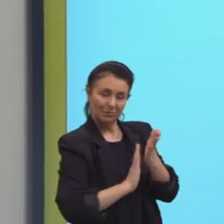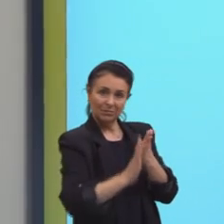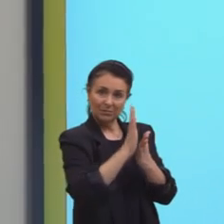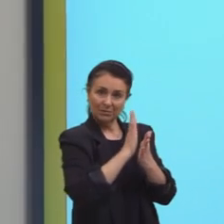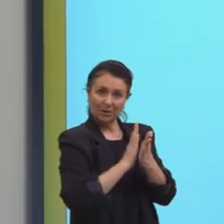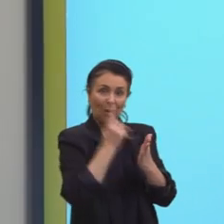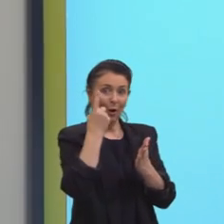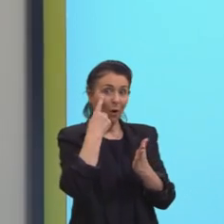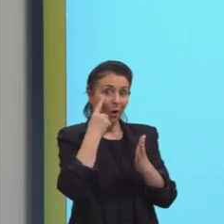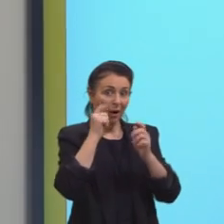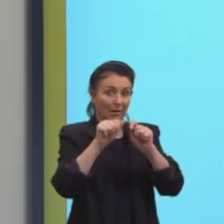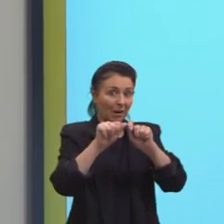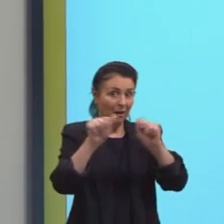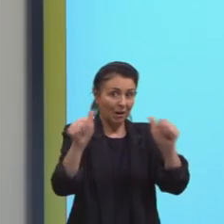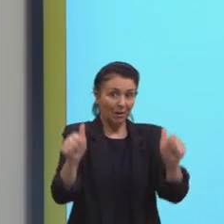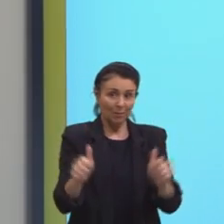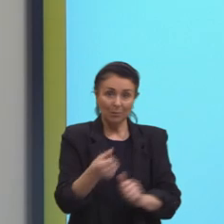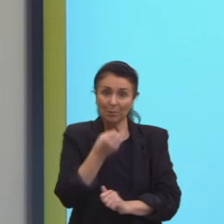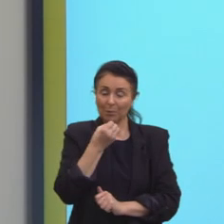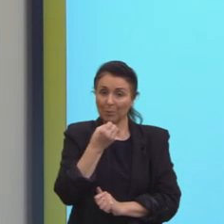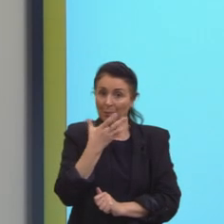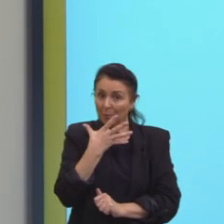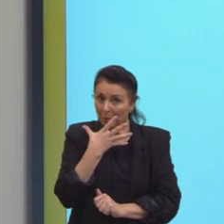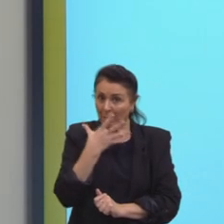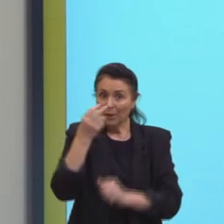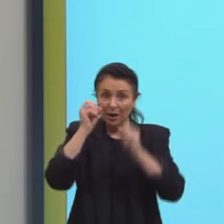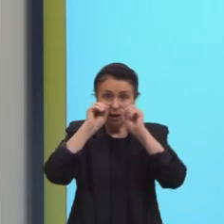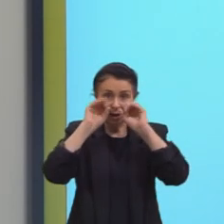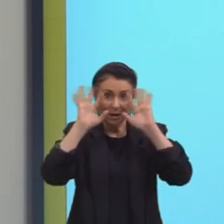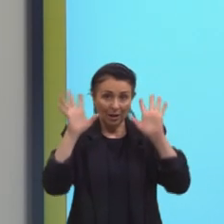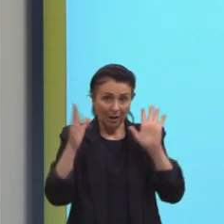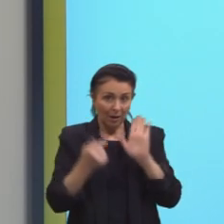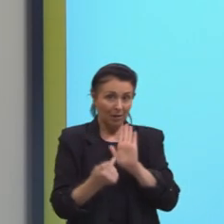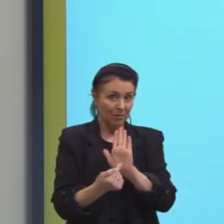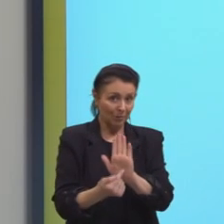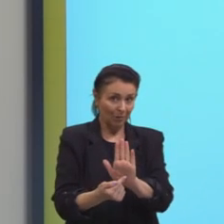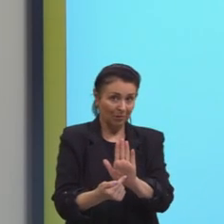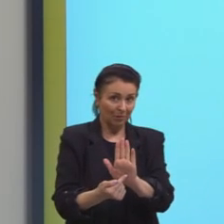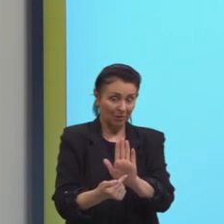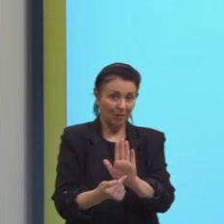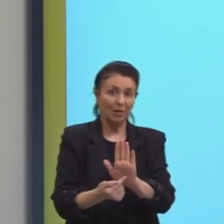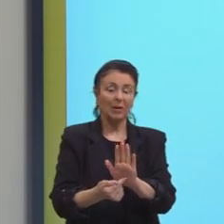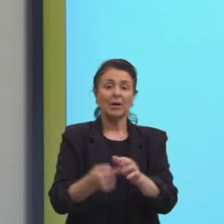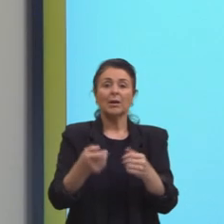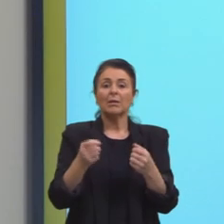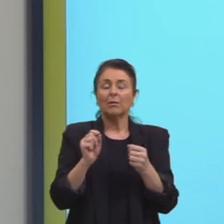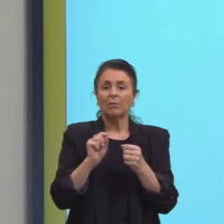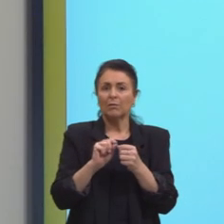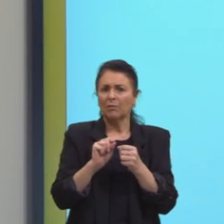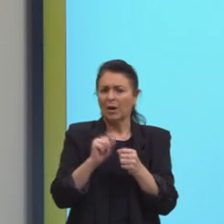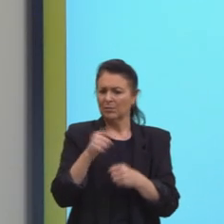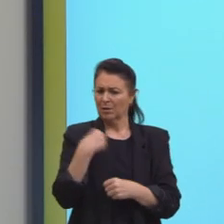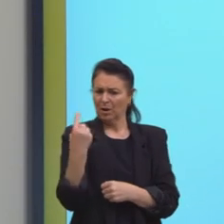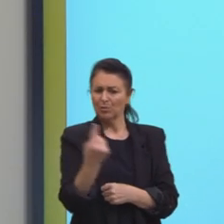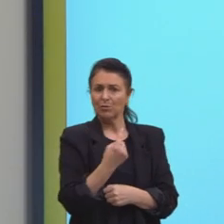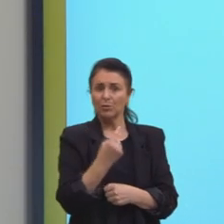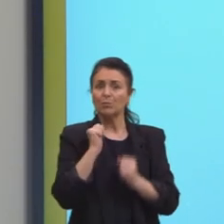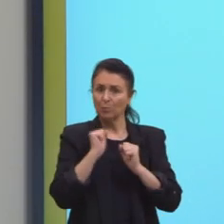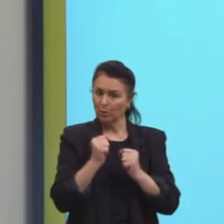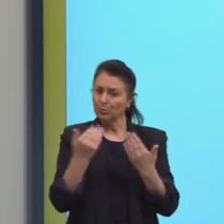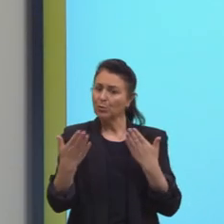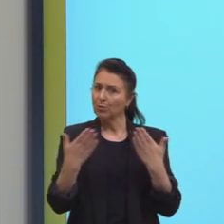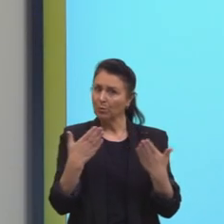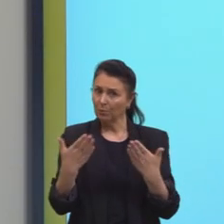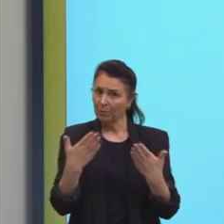comparado e esse desenho, inclusive, ele tem esse papel de a gente fazer, possibilita que a gente faça essa comparação,